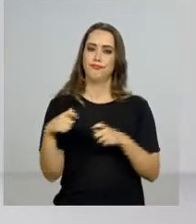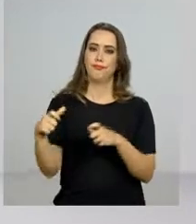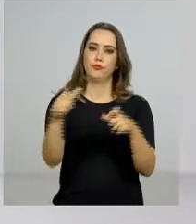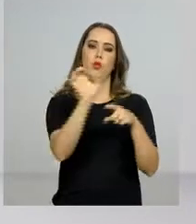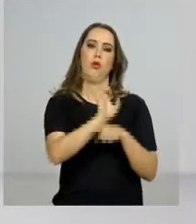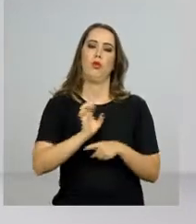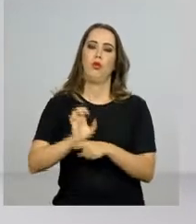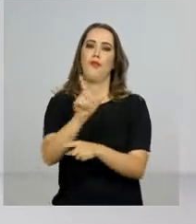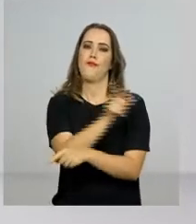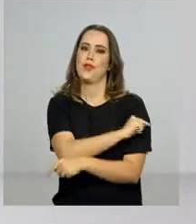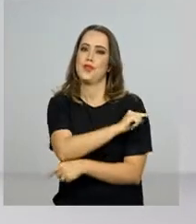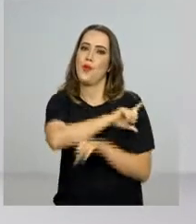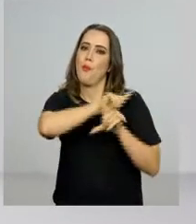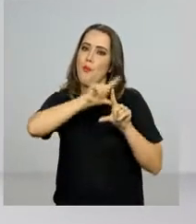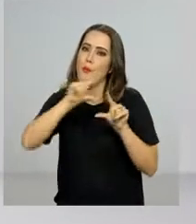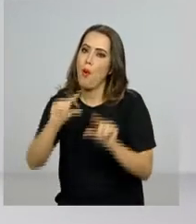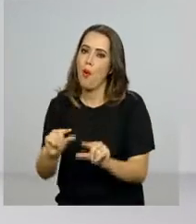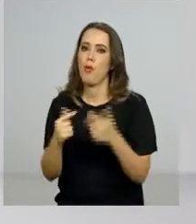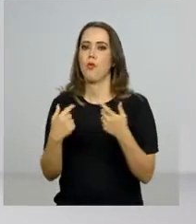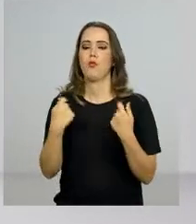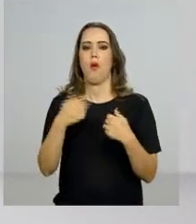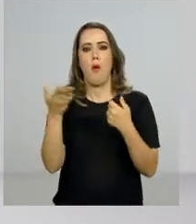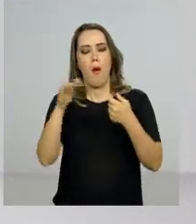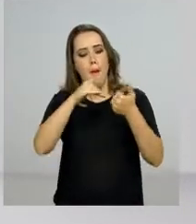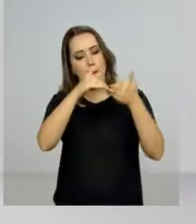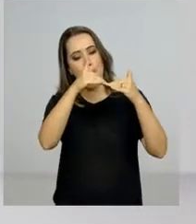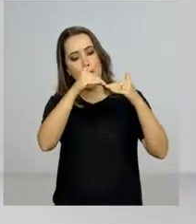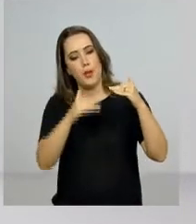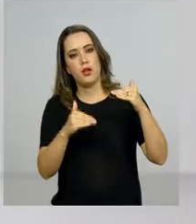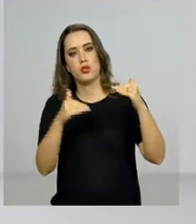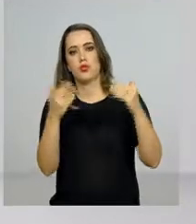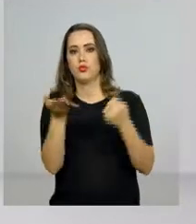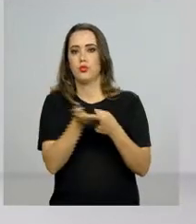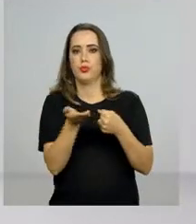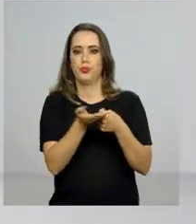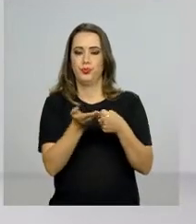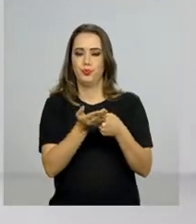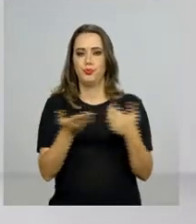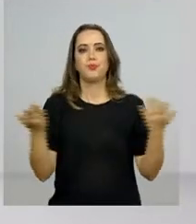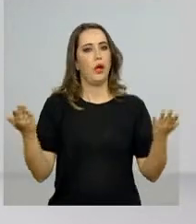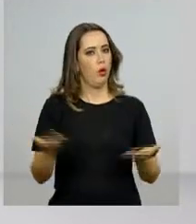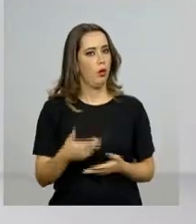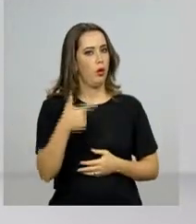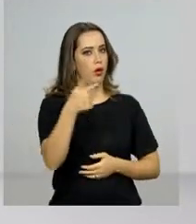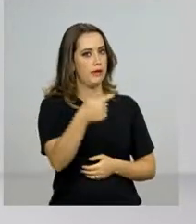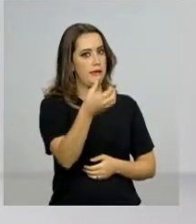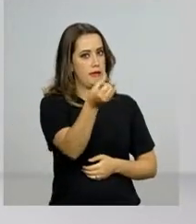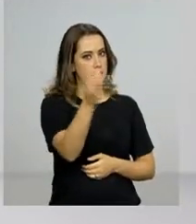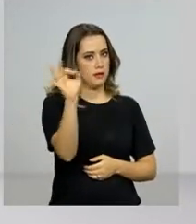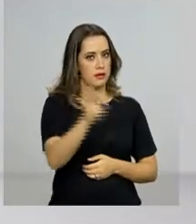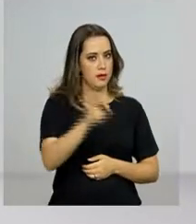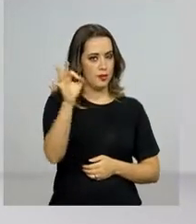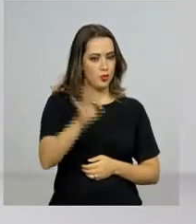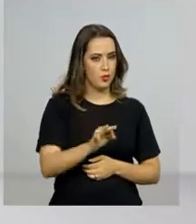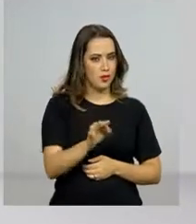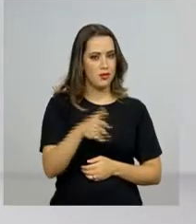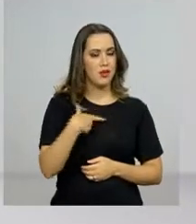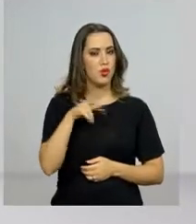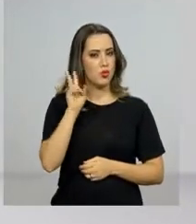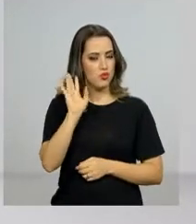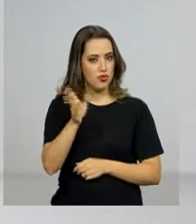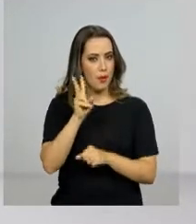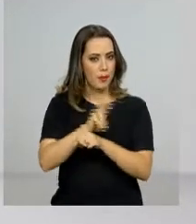sarampo, abaixo da média nacional. Até o momento, 76% das crianças de 1 a 5 anos foram